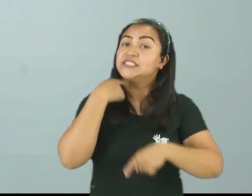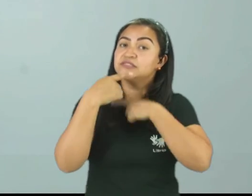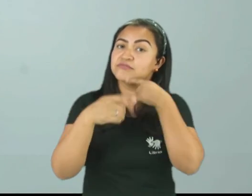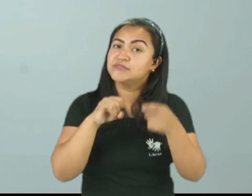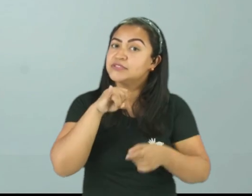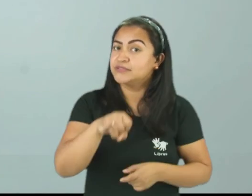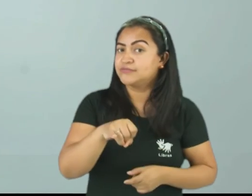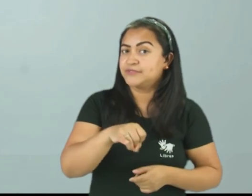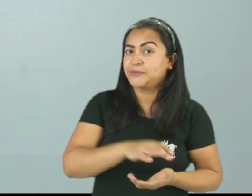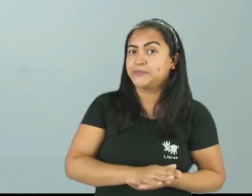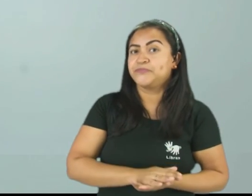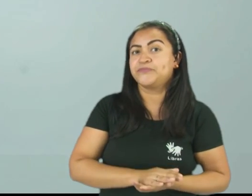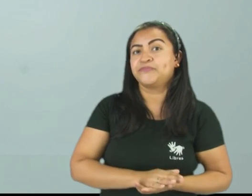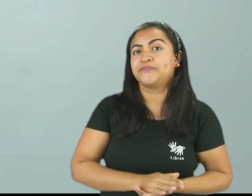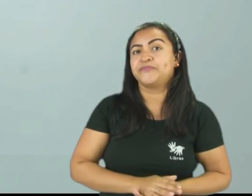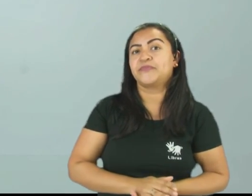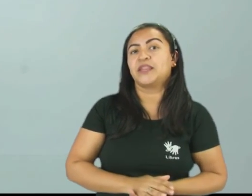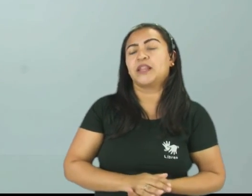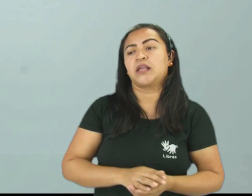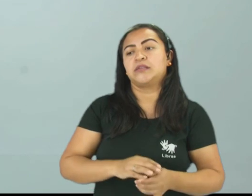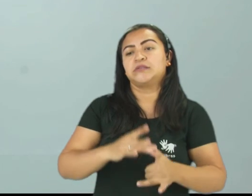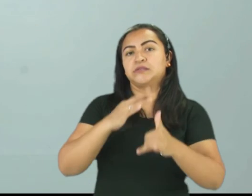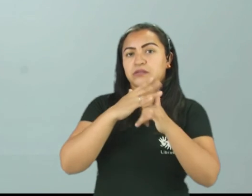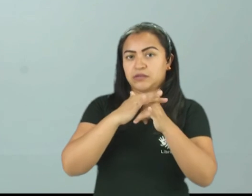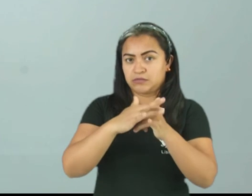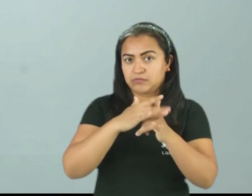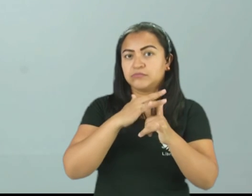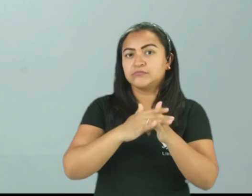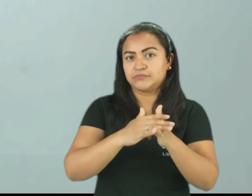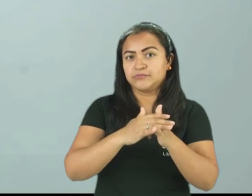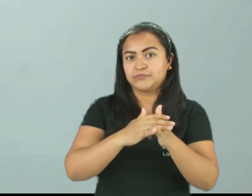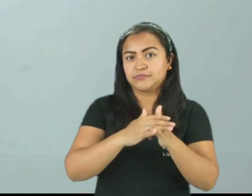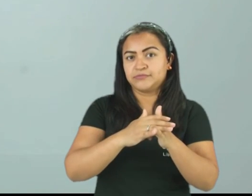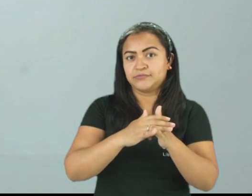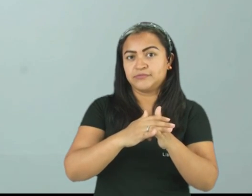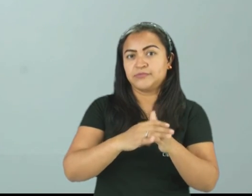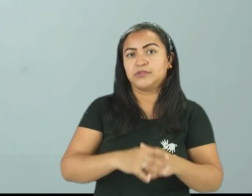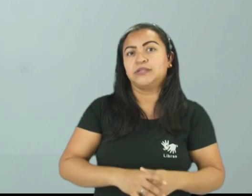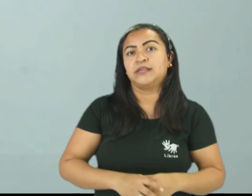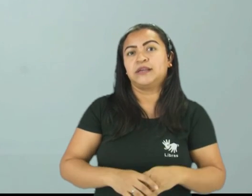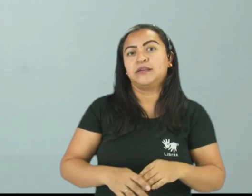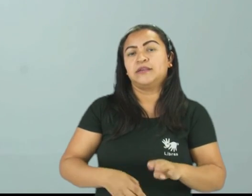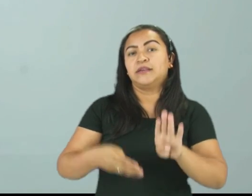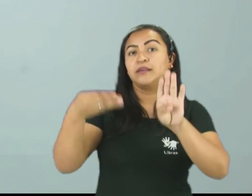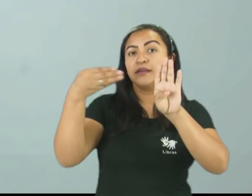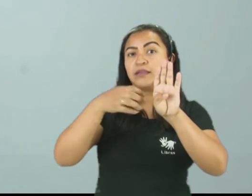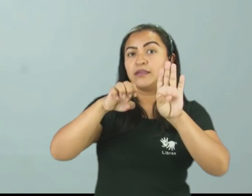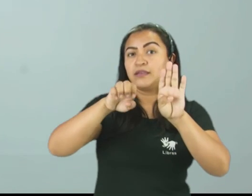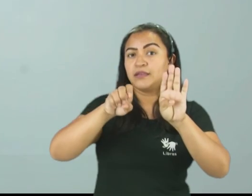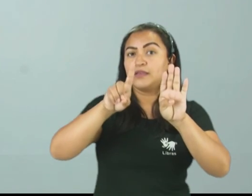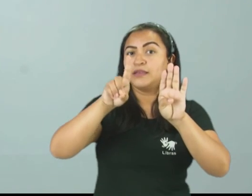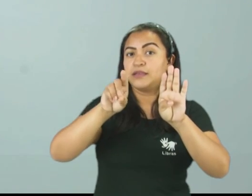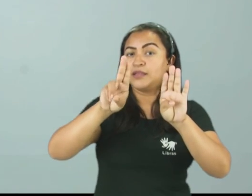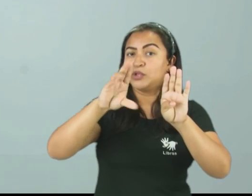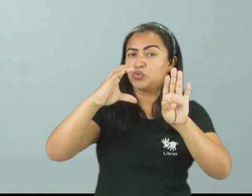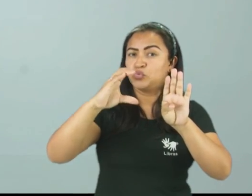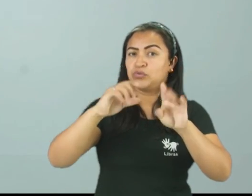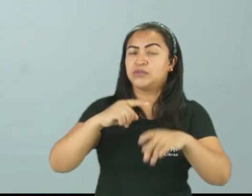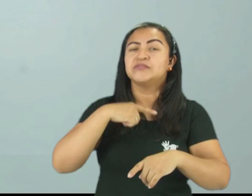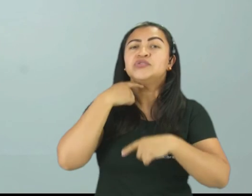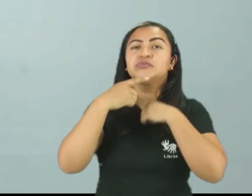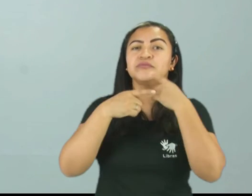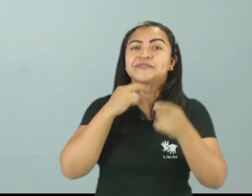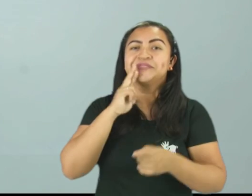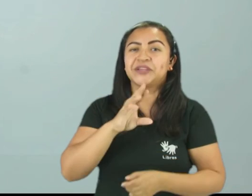vocês procurem, né, na internet, a Secretaria da Educação barra eduque e tirem todas as suas